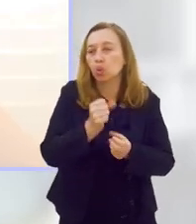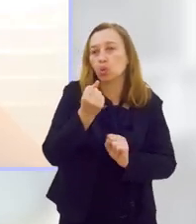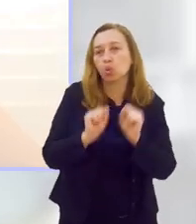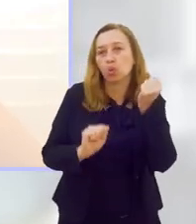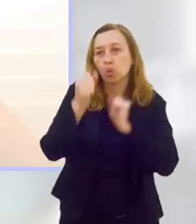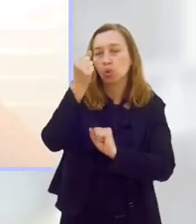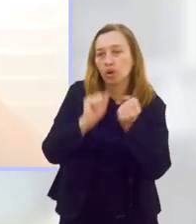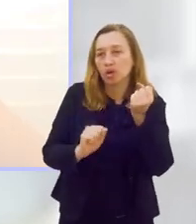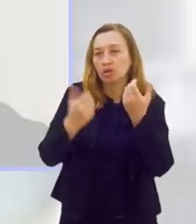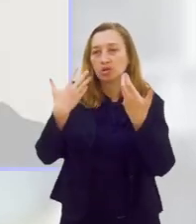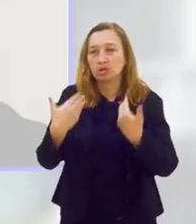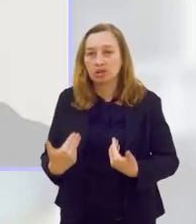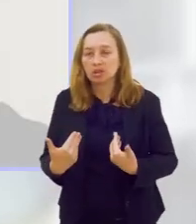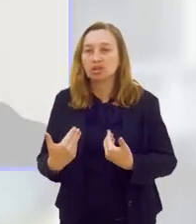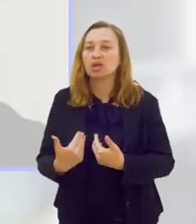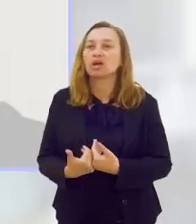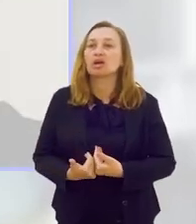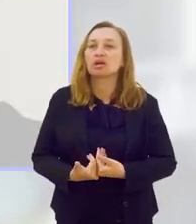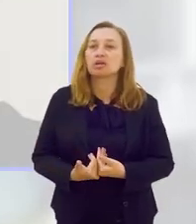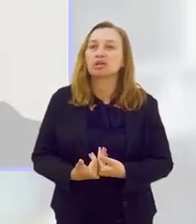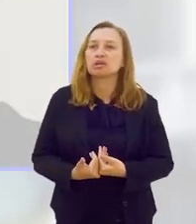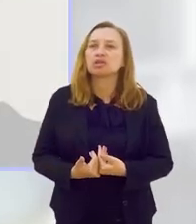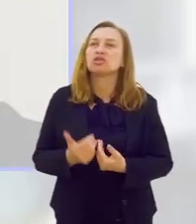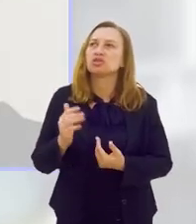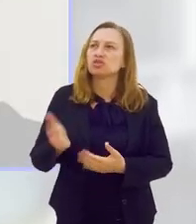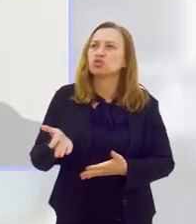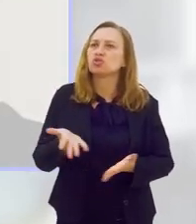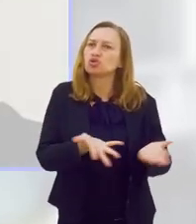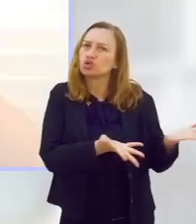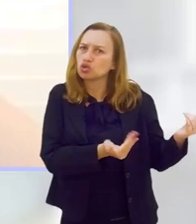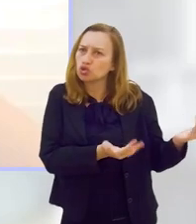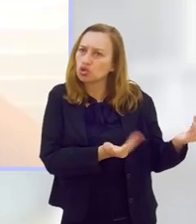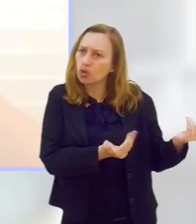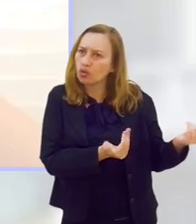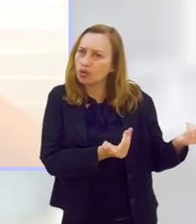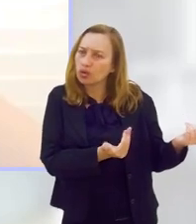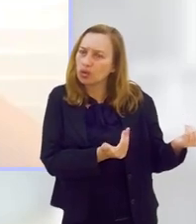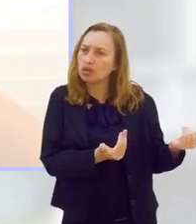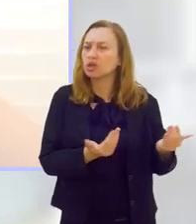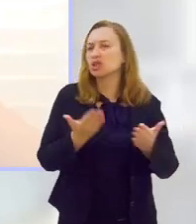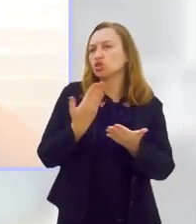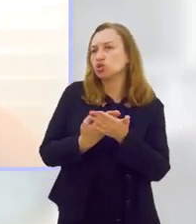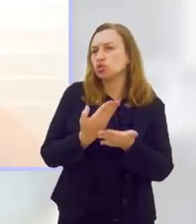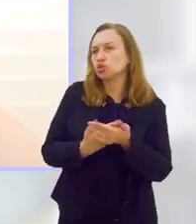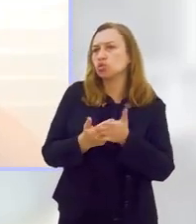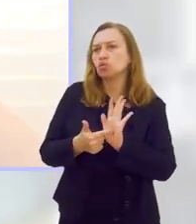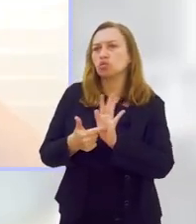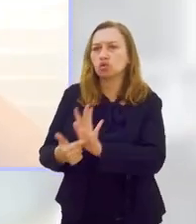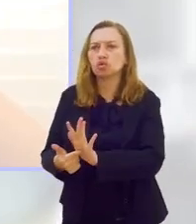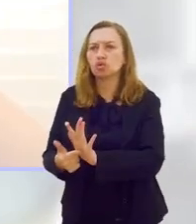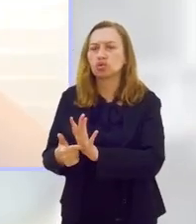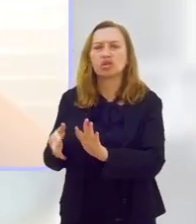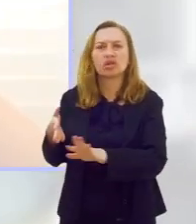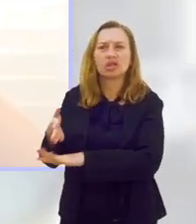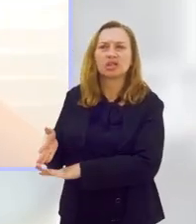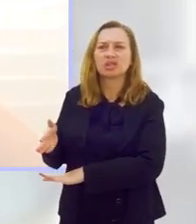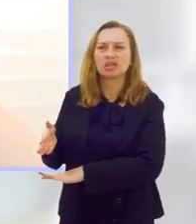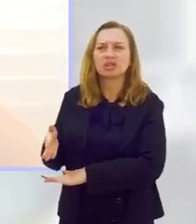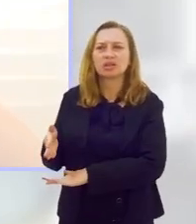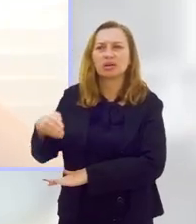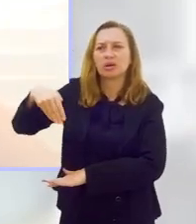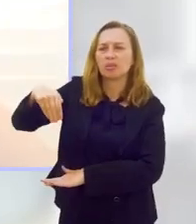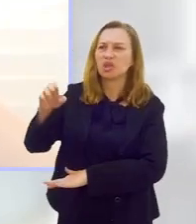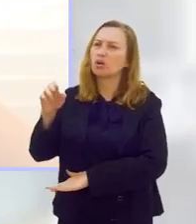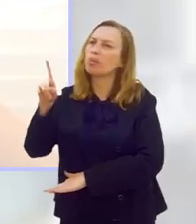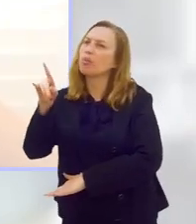jovens e esse estudo mostrou que quando elas entram na menopausa, elas sequer sentem